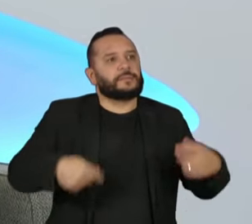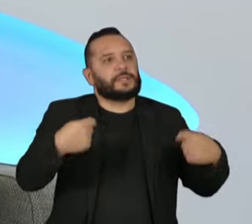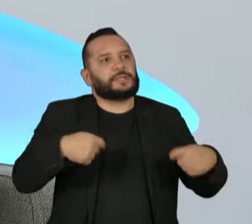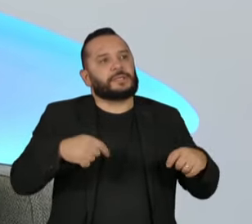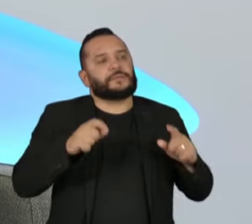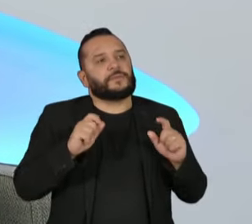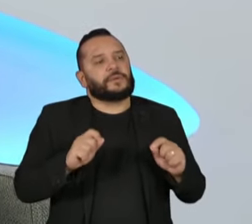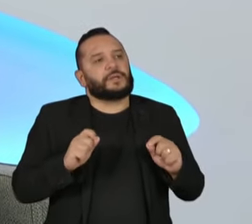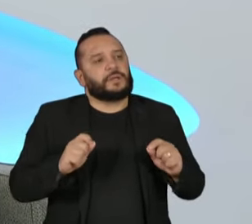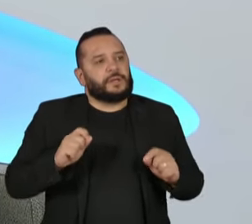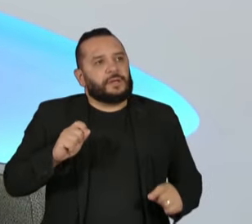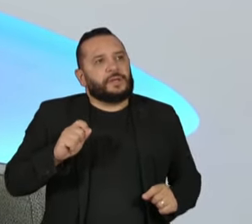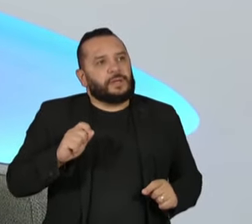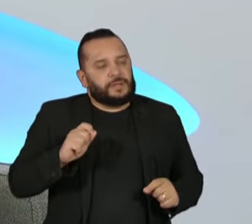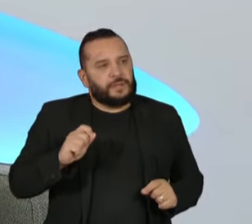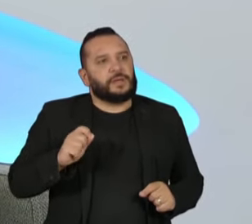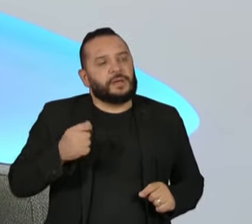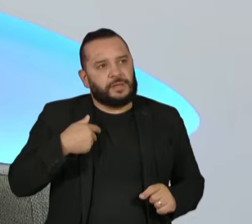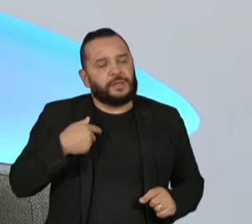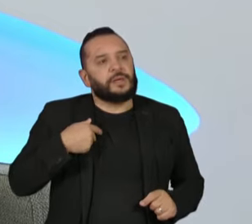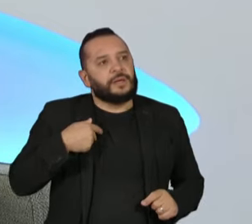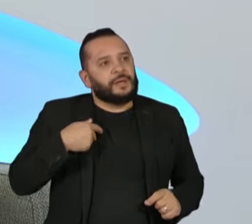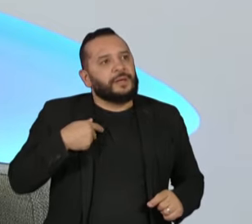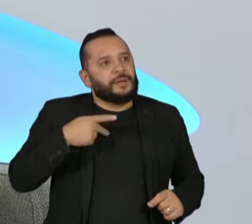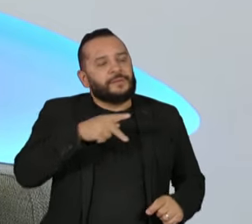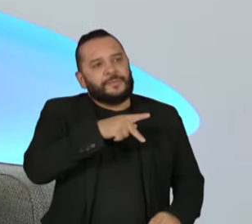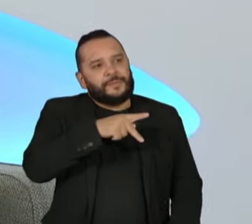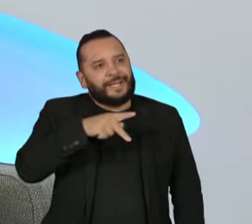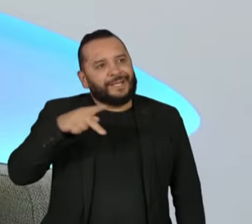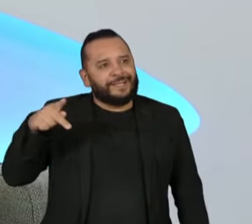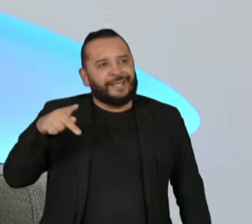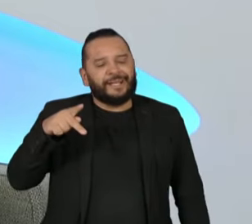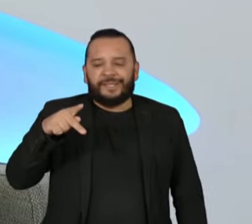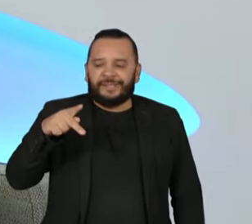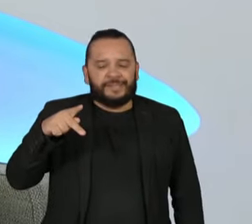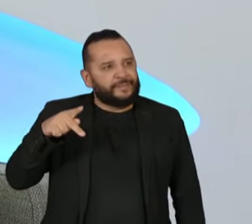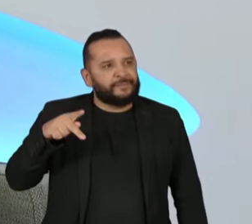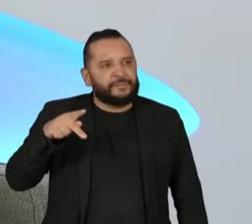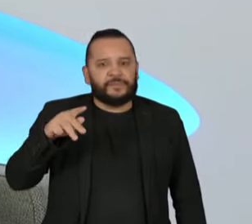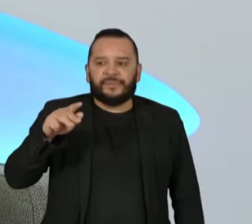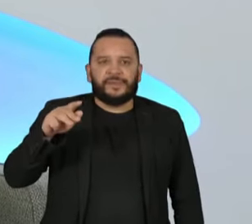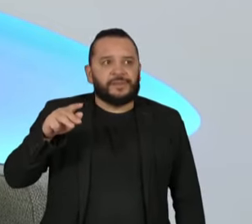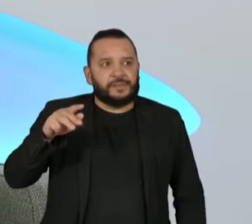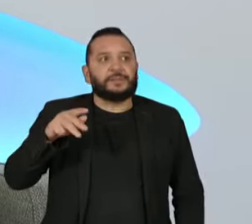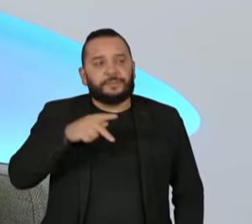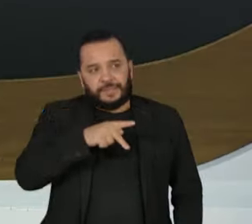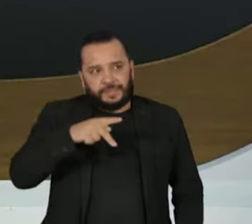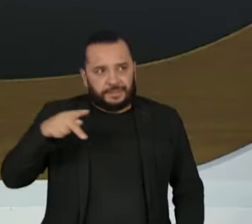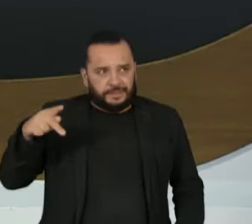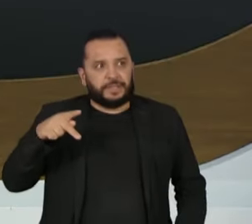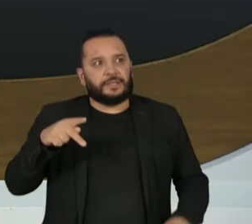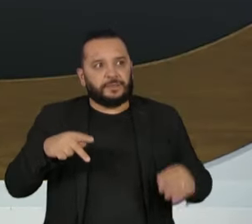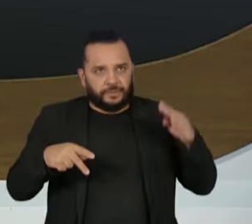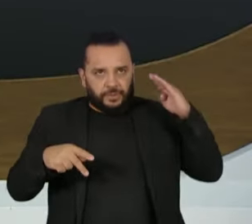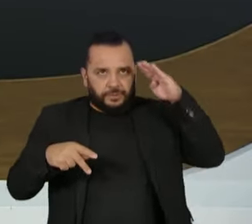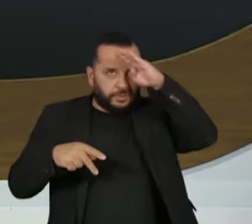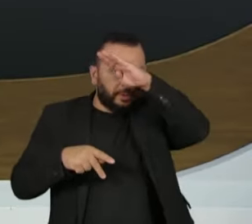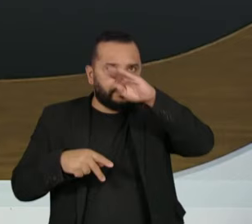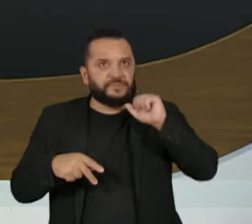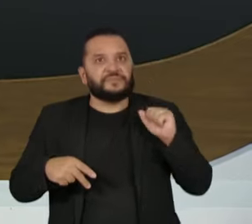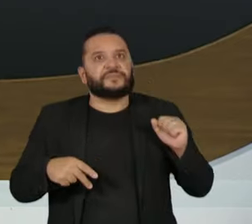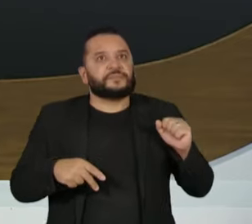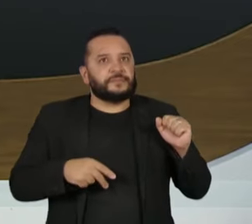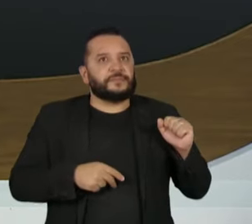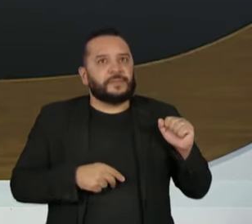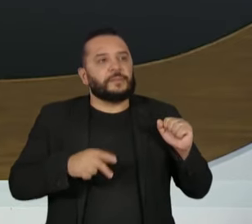do presidente eleito, como manda a tradição, reconhecendo o resultado da O atual reconheceu o resultado, não o